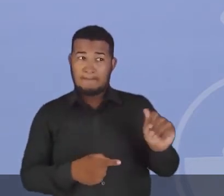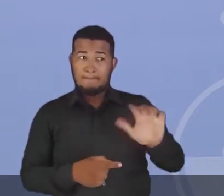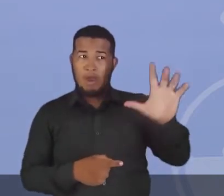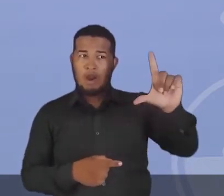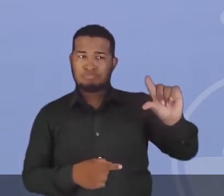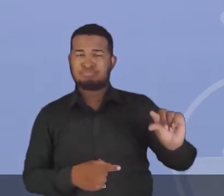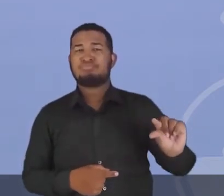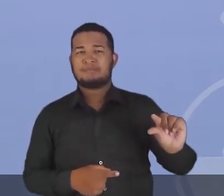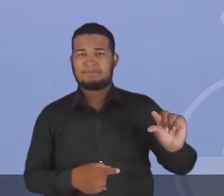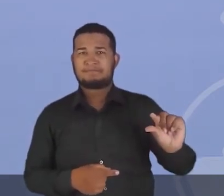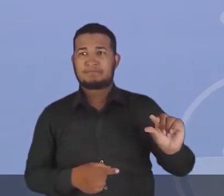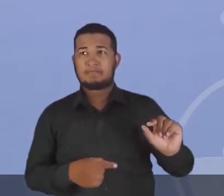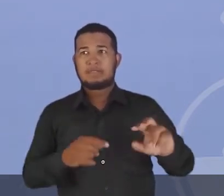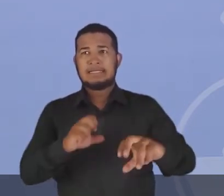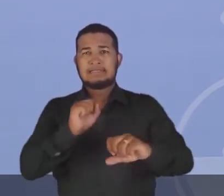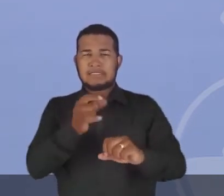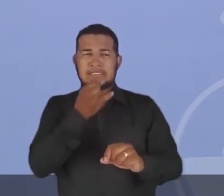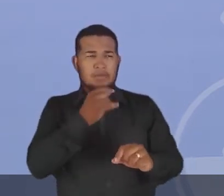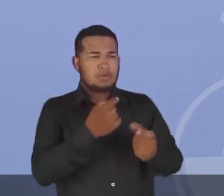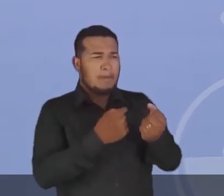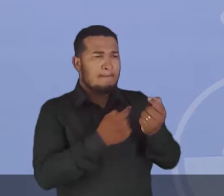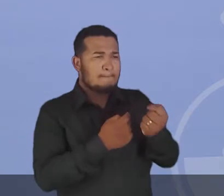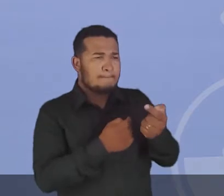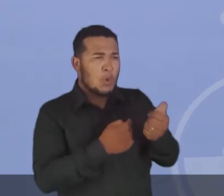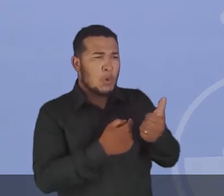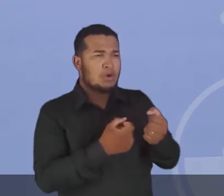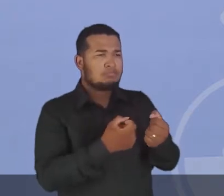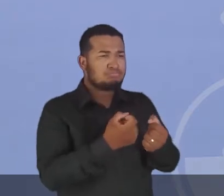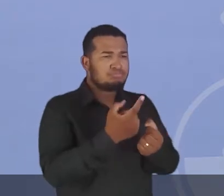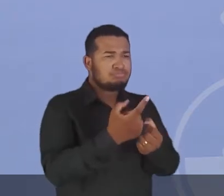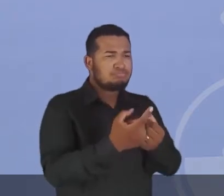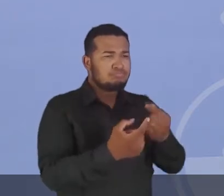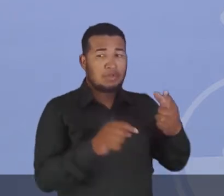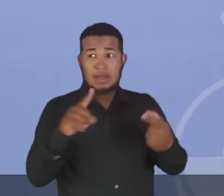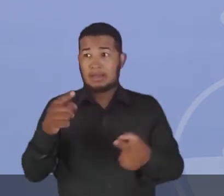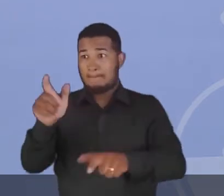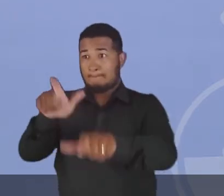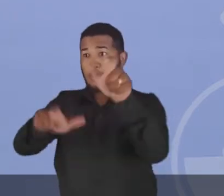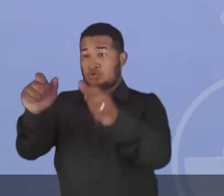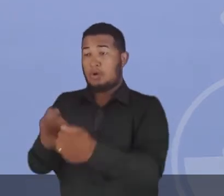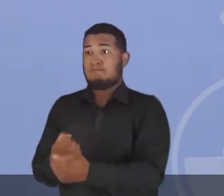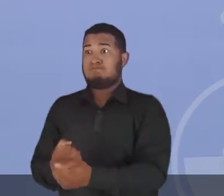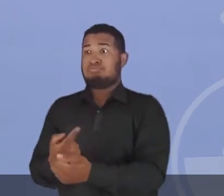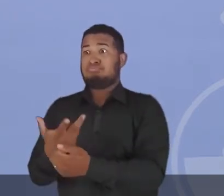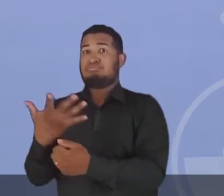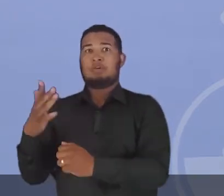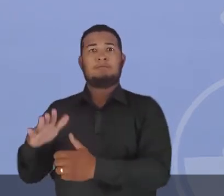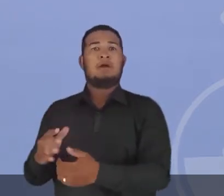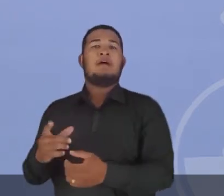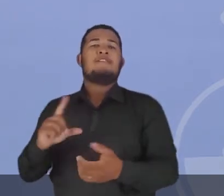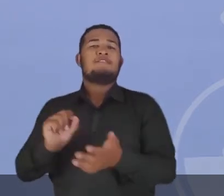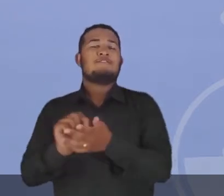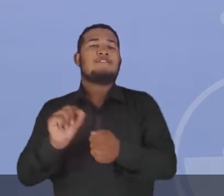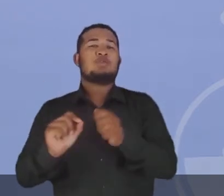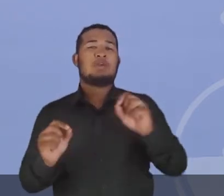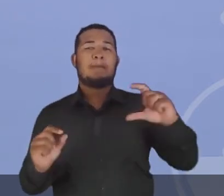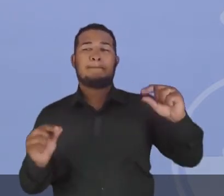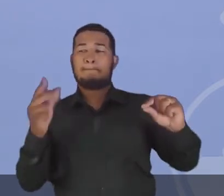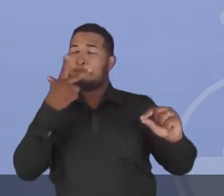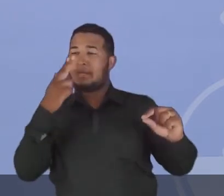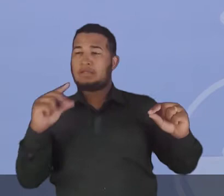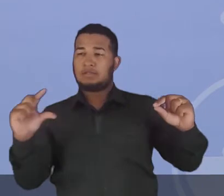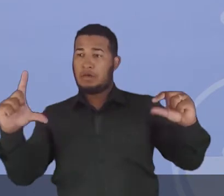pouco produto, eu tenho muito consumidor, o preço sobe. A ideia de queimar o café é justamente reduzir